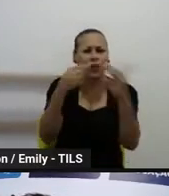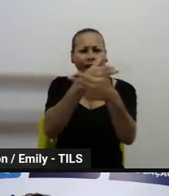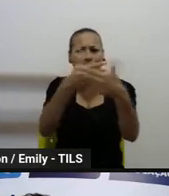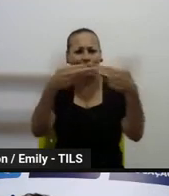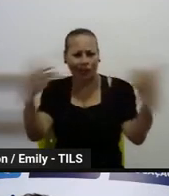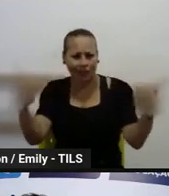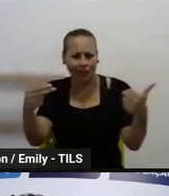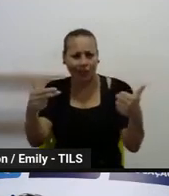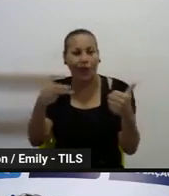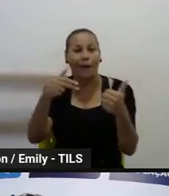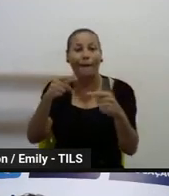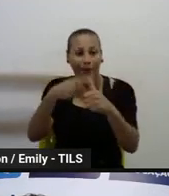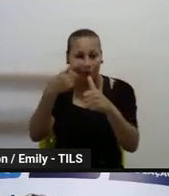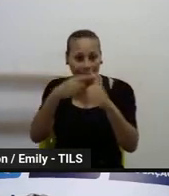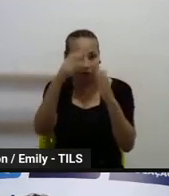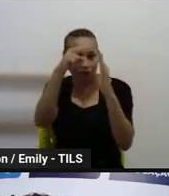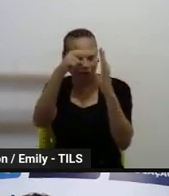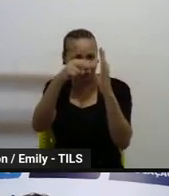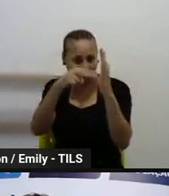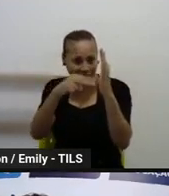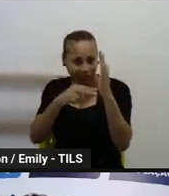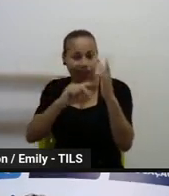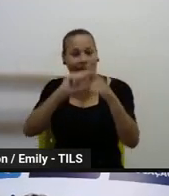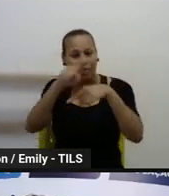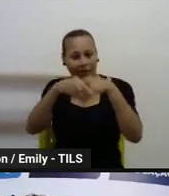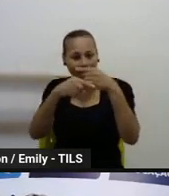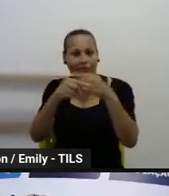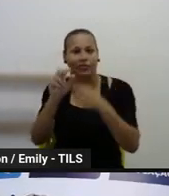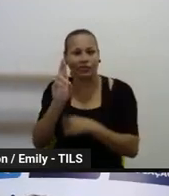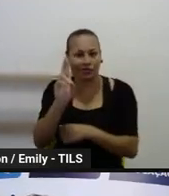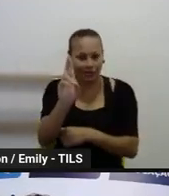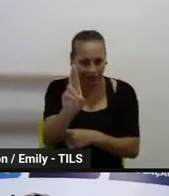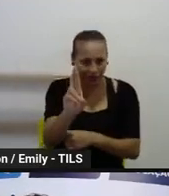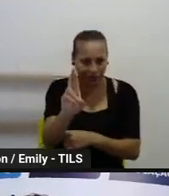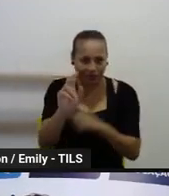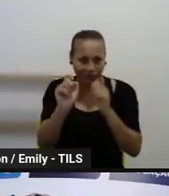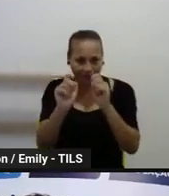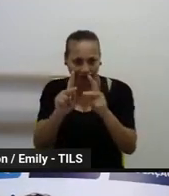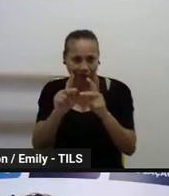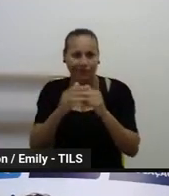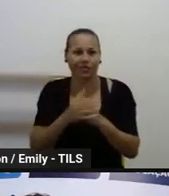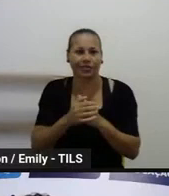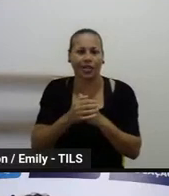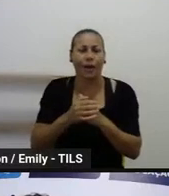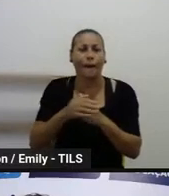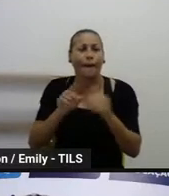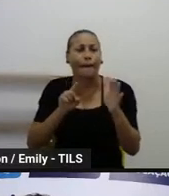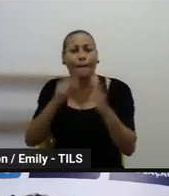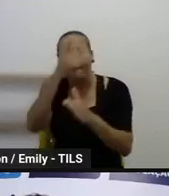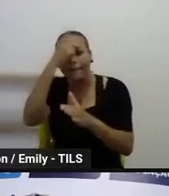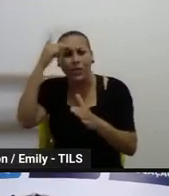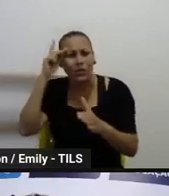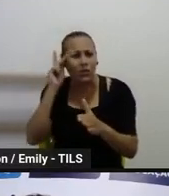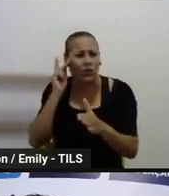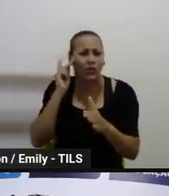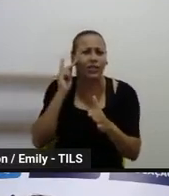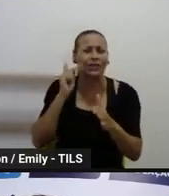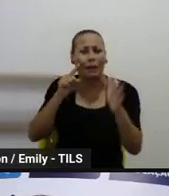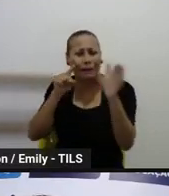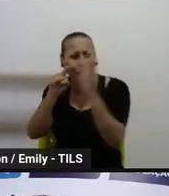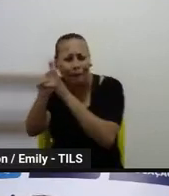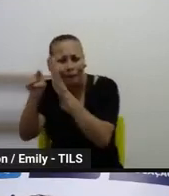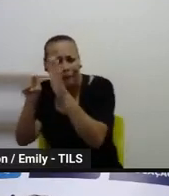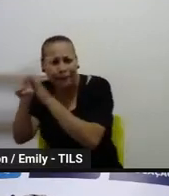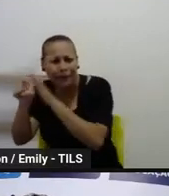tirar algumas dúvidas. Muitas pessoas perguntaram sobre as avaliações, a elaboração das avaliações. de quem vai